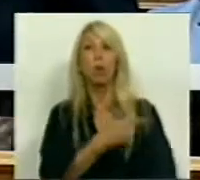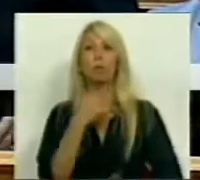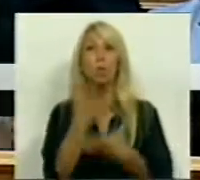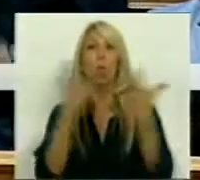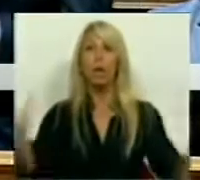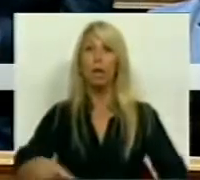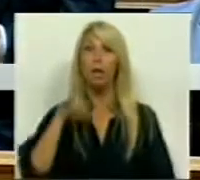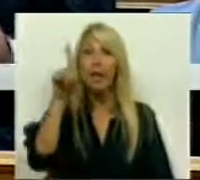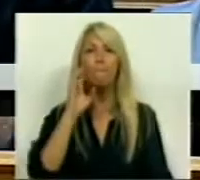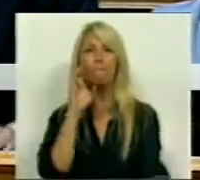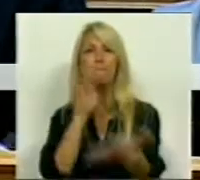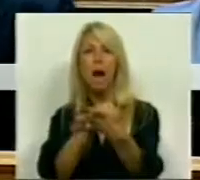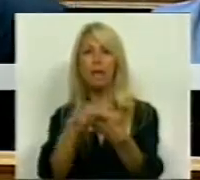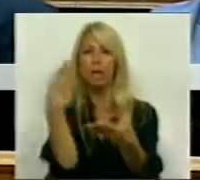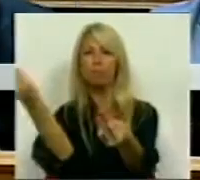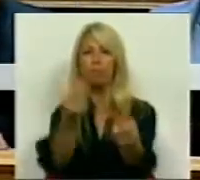natureza deste Governo.